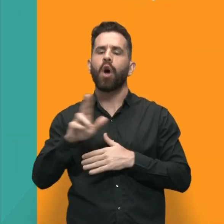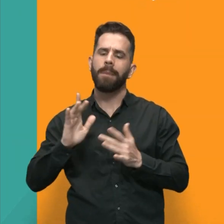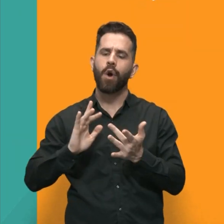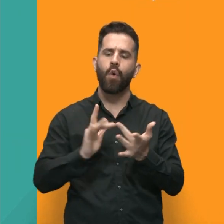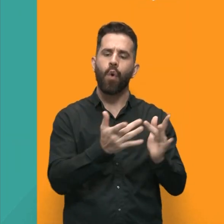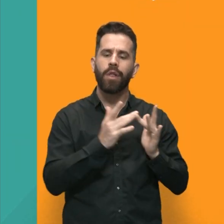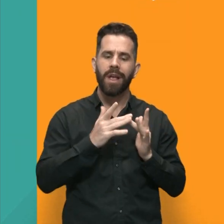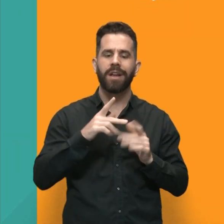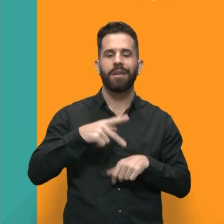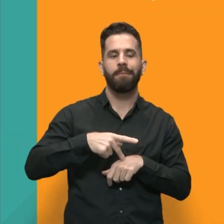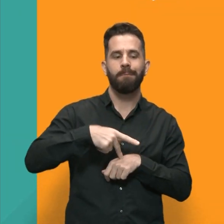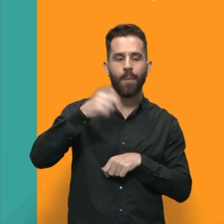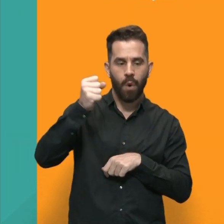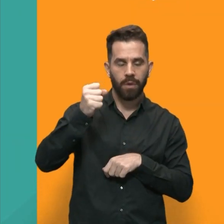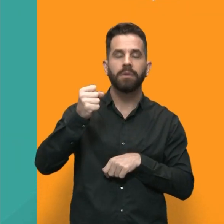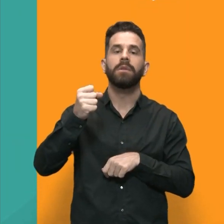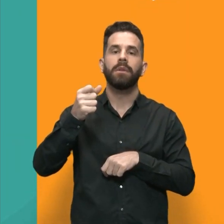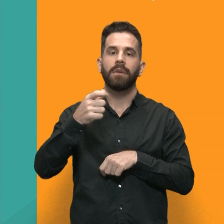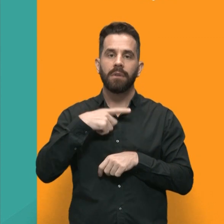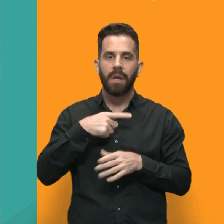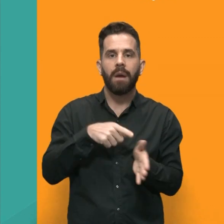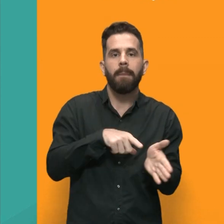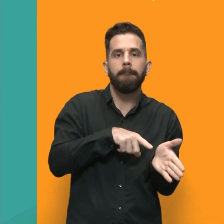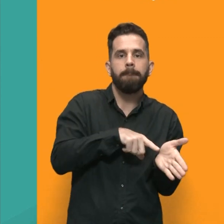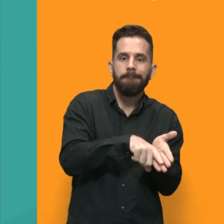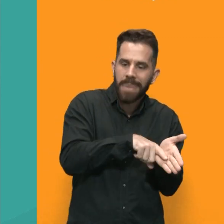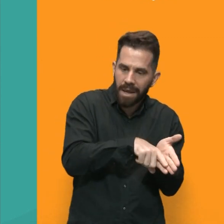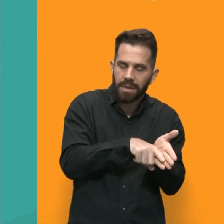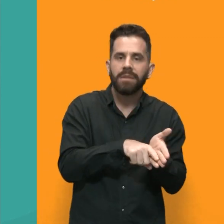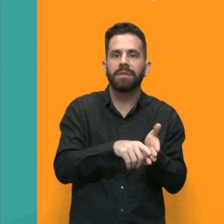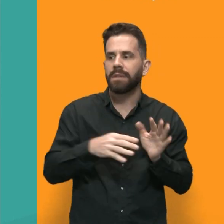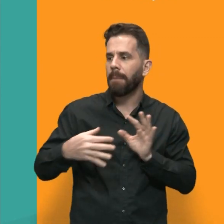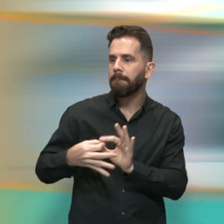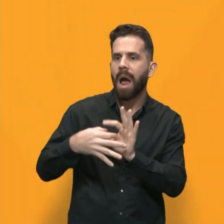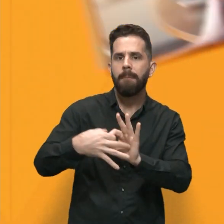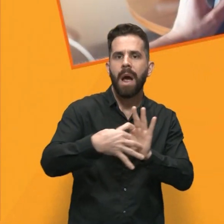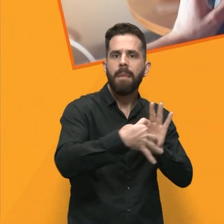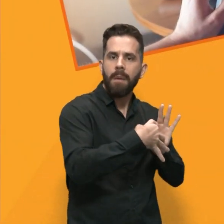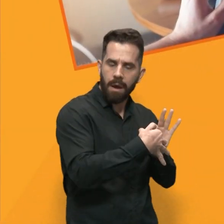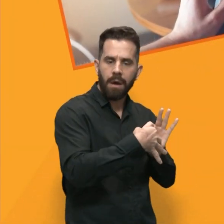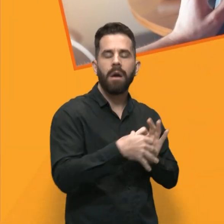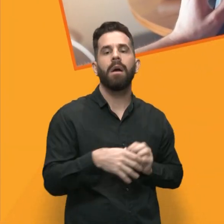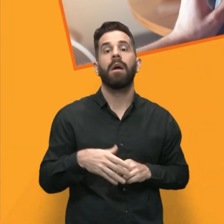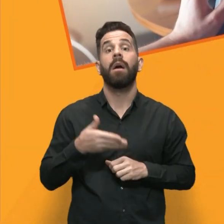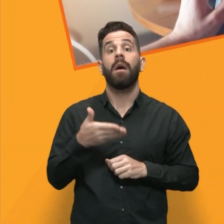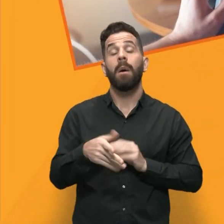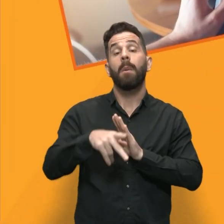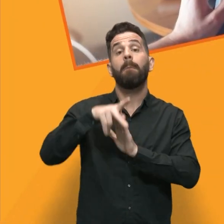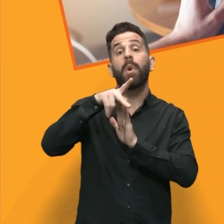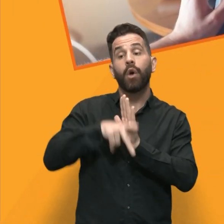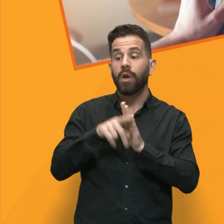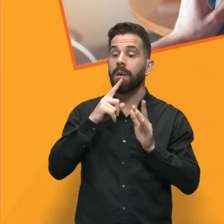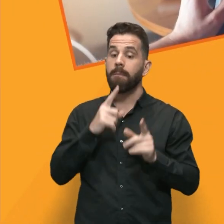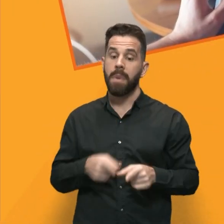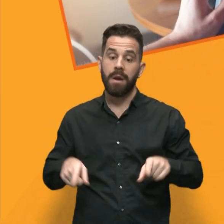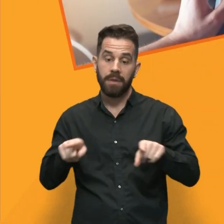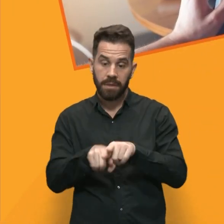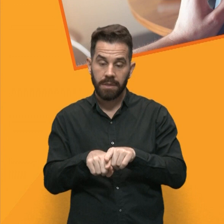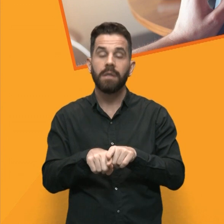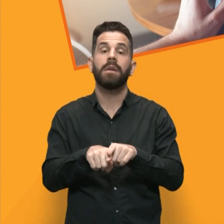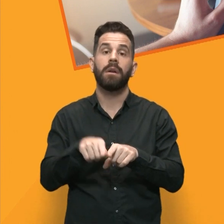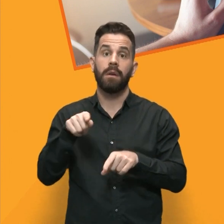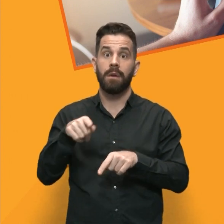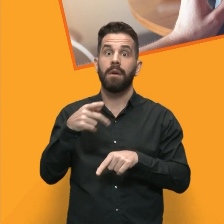promove atividades de pesquisa com parceiros da universidade. O projeto é uma parceria entre a Pró